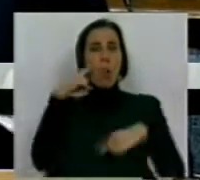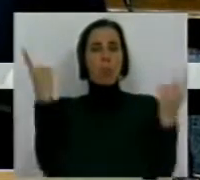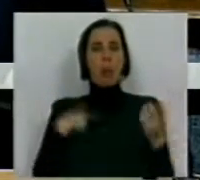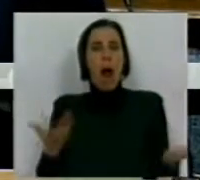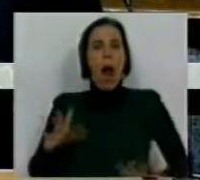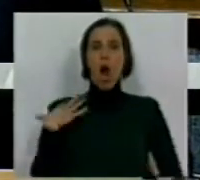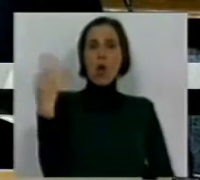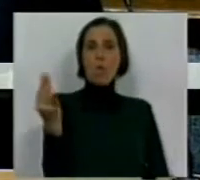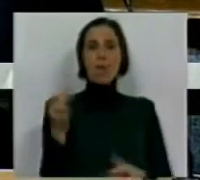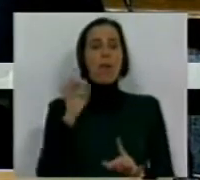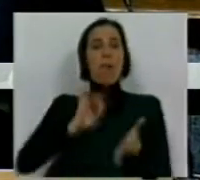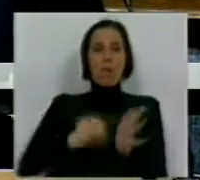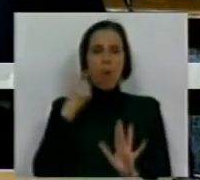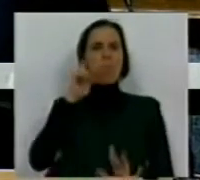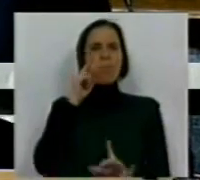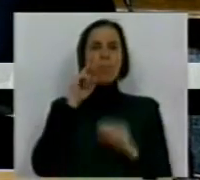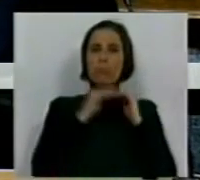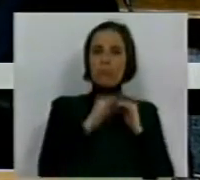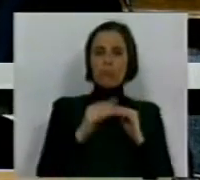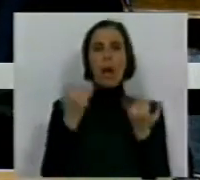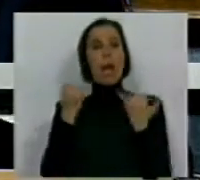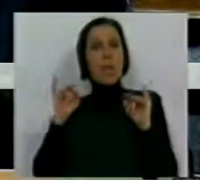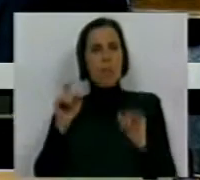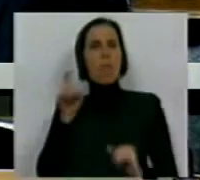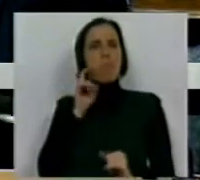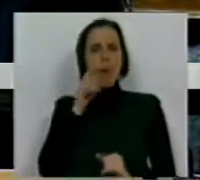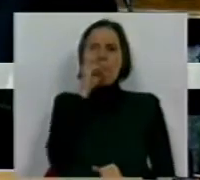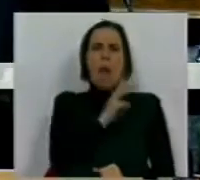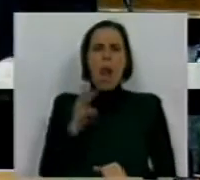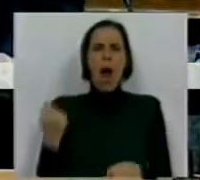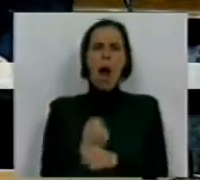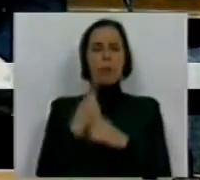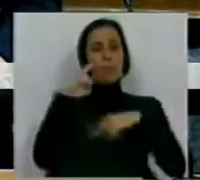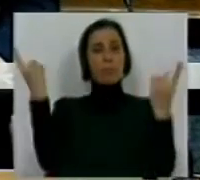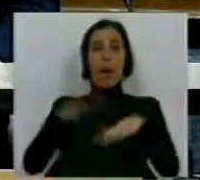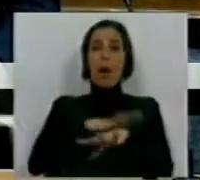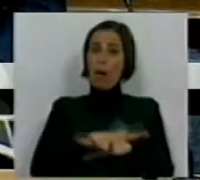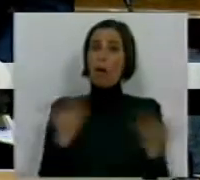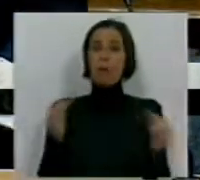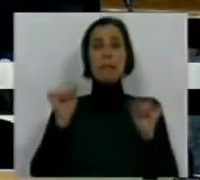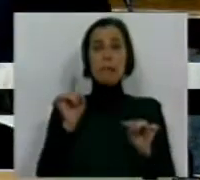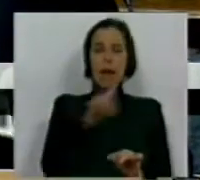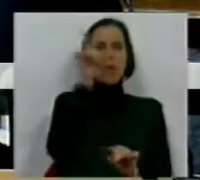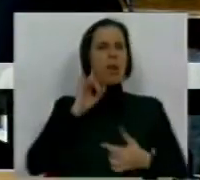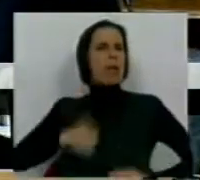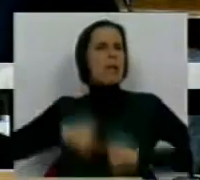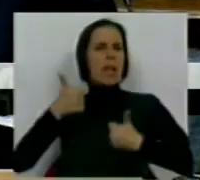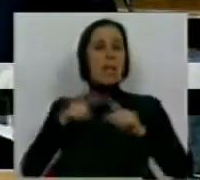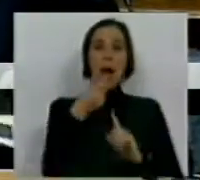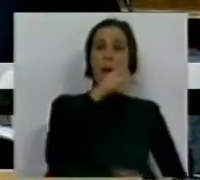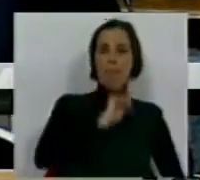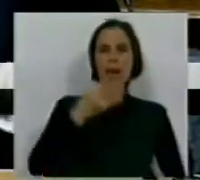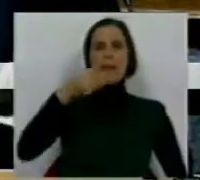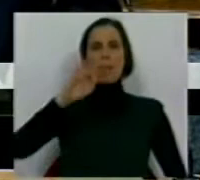de nomeação, fundamental para garantir a estabilidade e independência a milhares de trabalhadores da administração pública. Nesta questão central, PS,